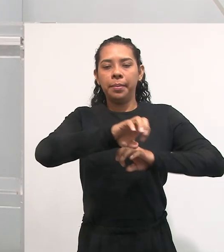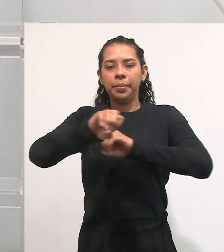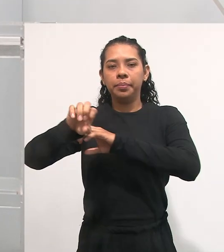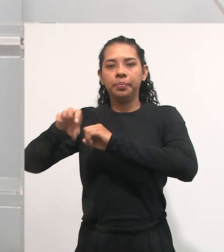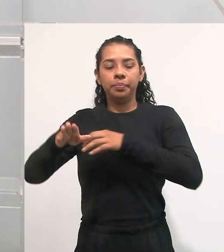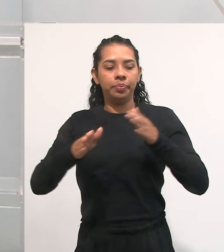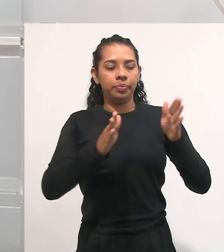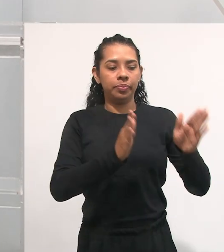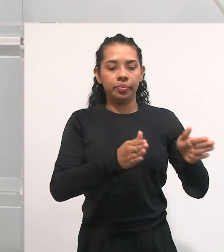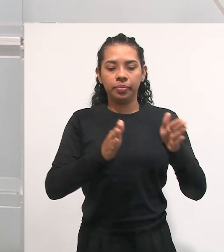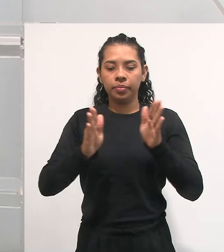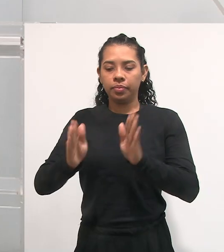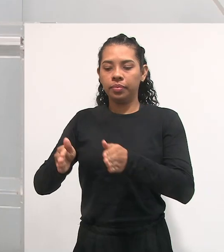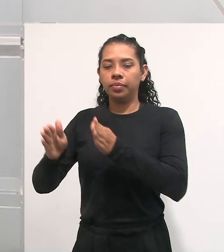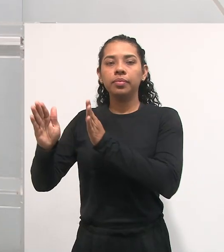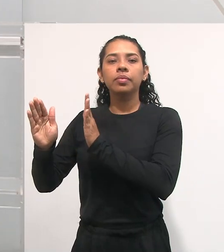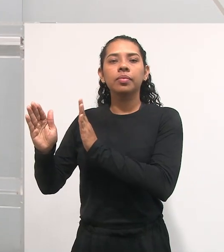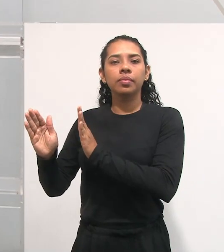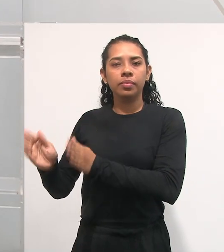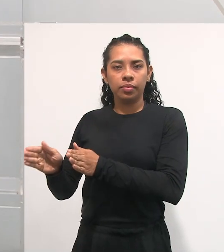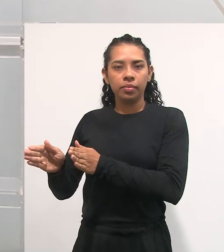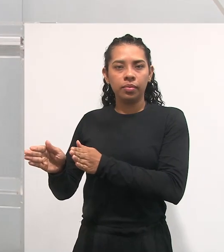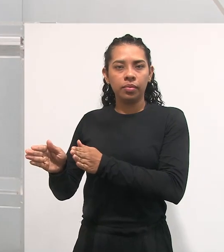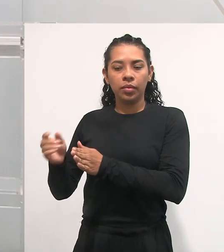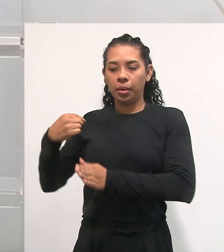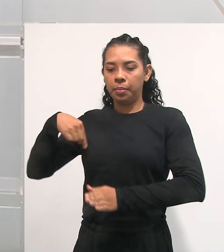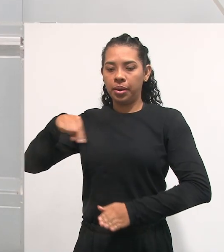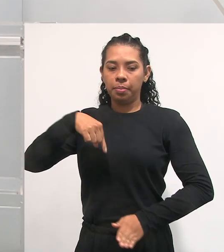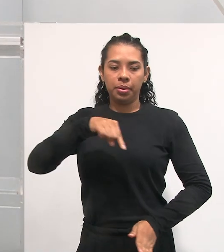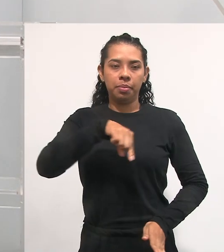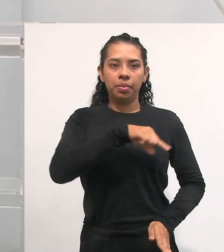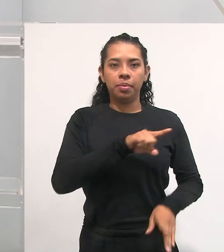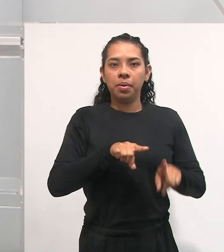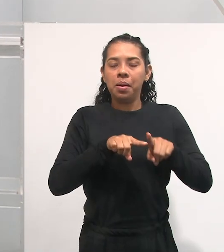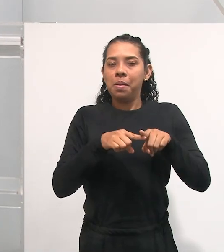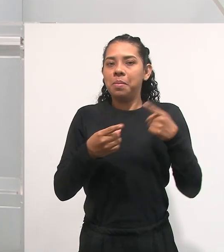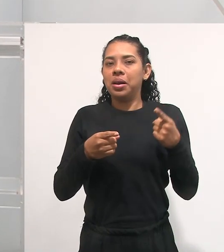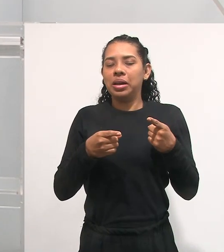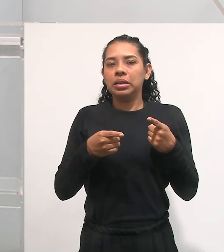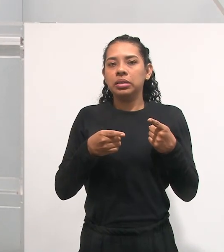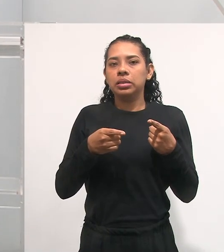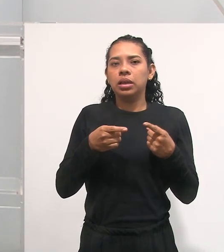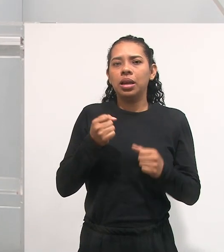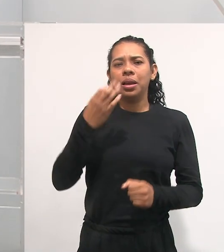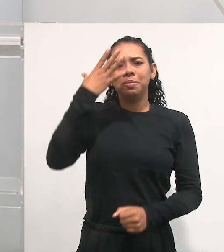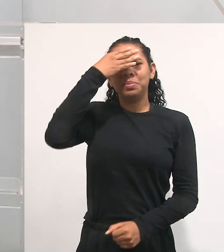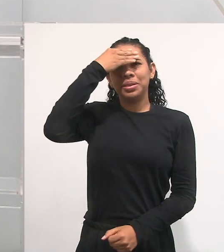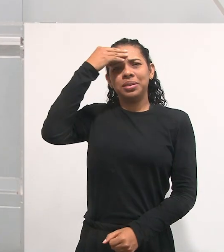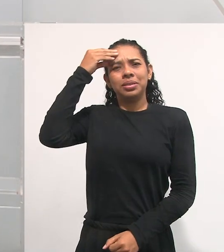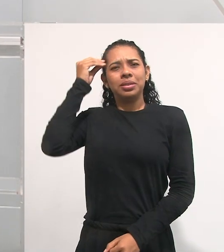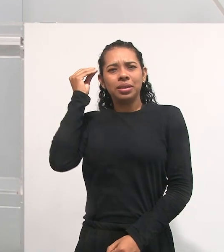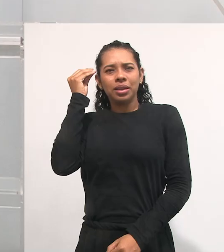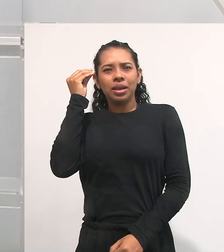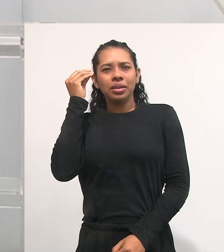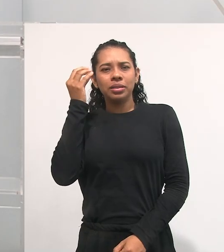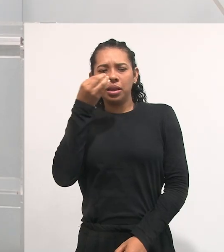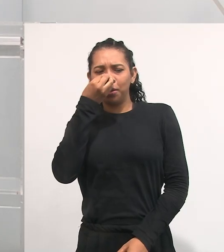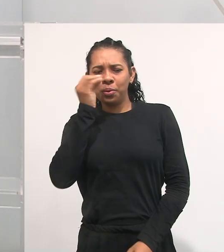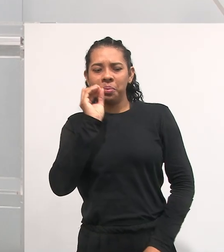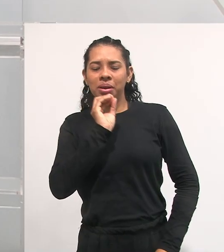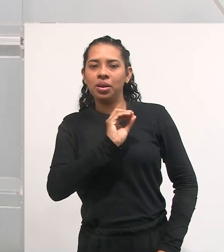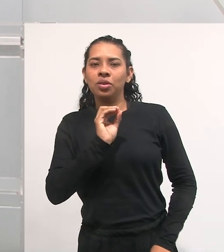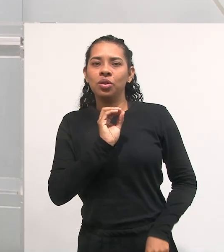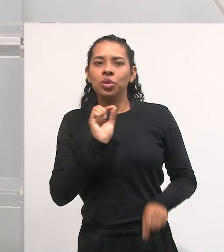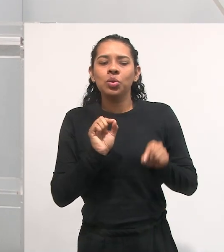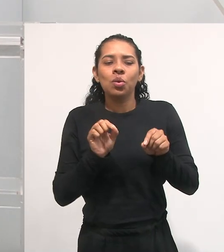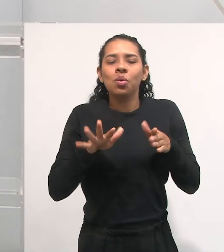aprendiz, ele se encaixa em uma dessas faixas. Só que ele desconsidera o quanto ele evolui, quais